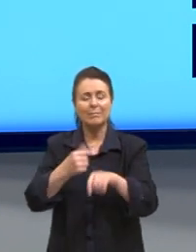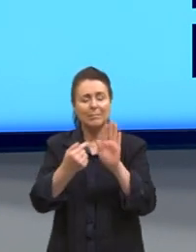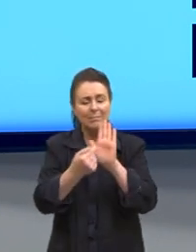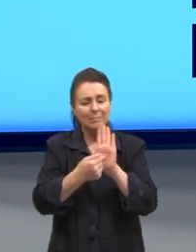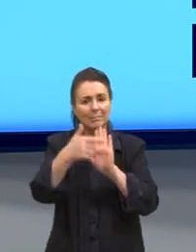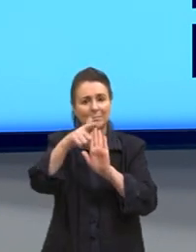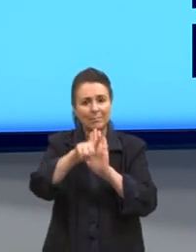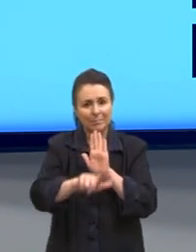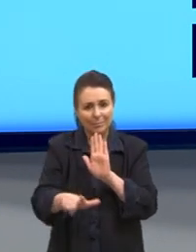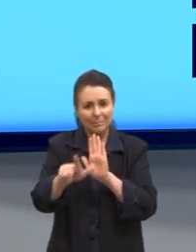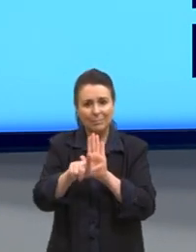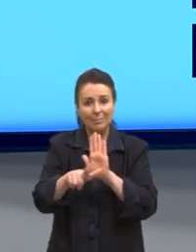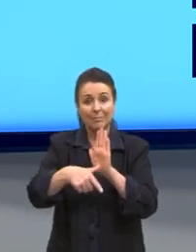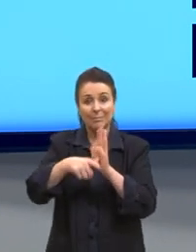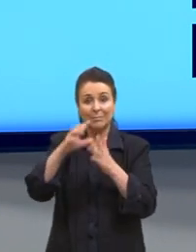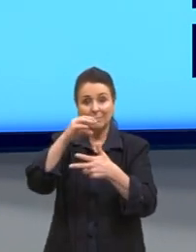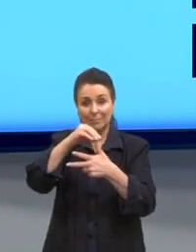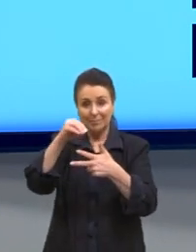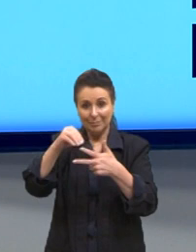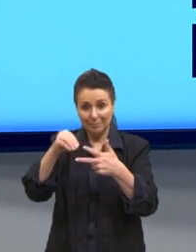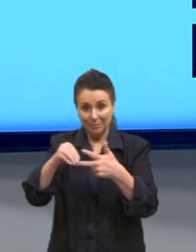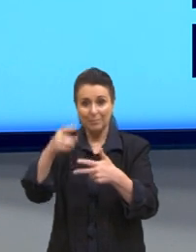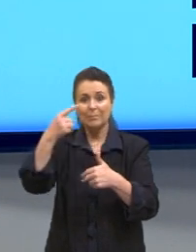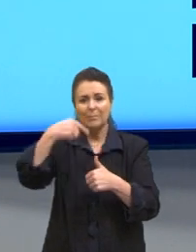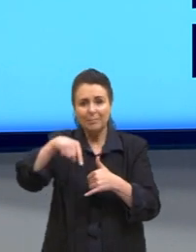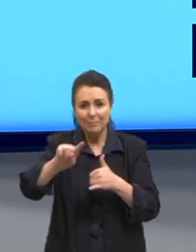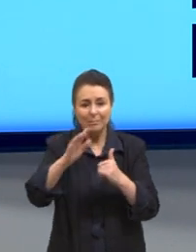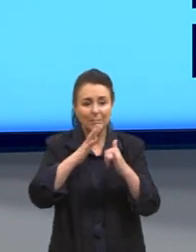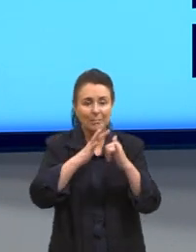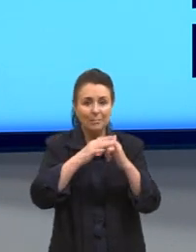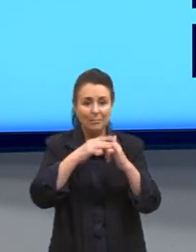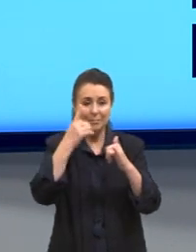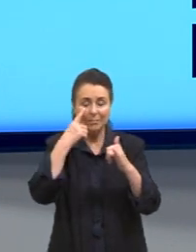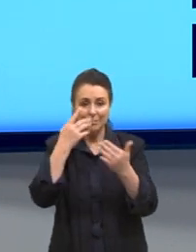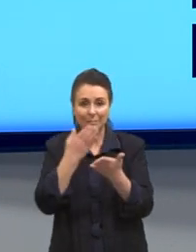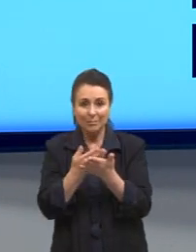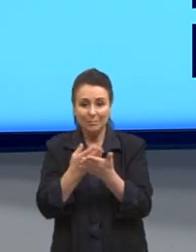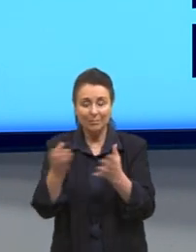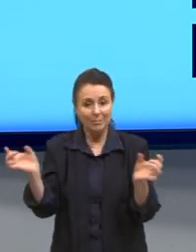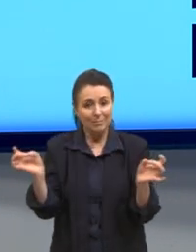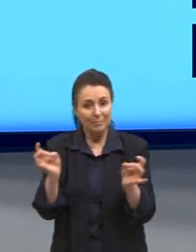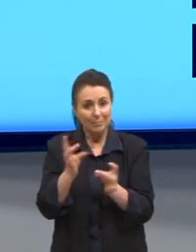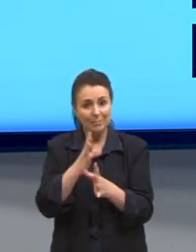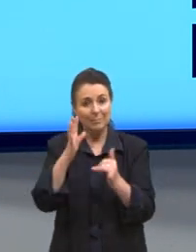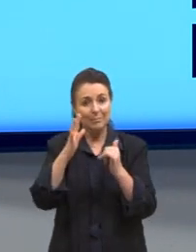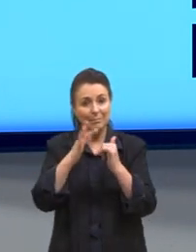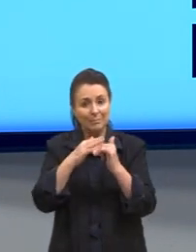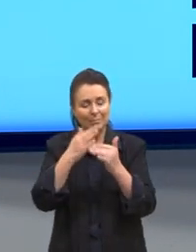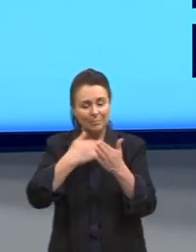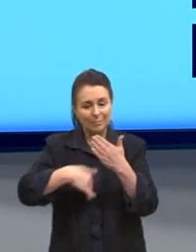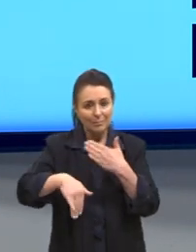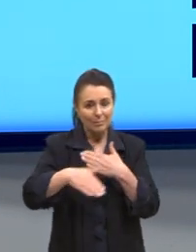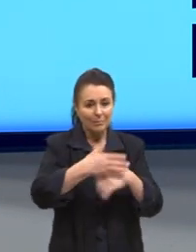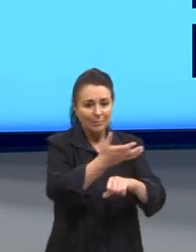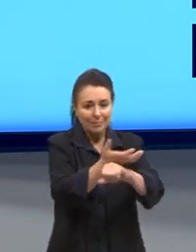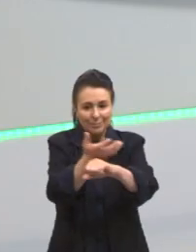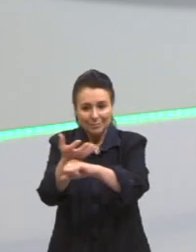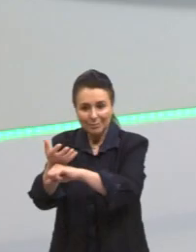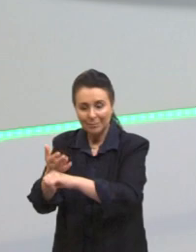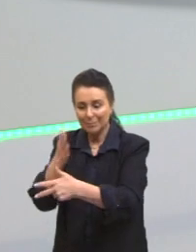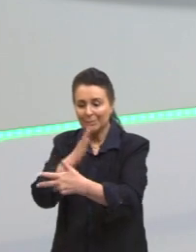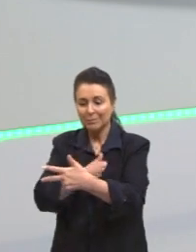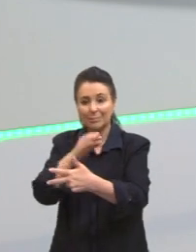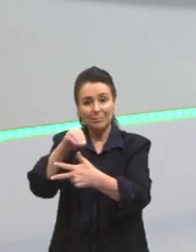trabalharmos juntos, e vá lá no YouTube, confere as aulas que já estão por lá, né, de todos os componentes aí do Pré-ENEM